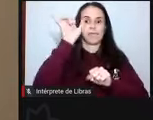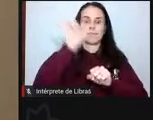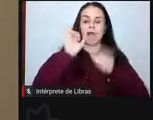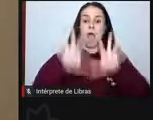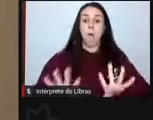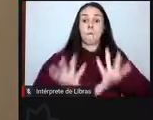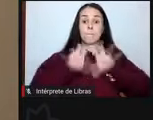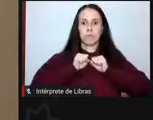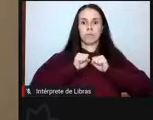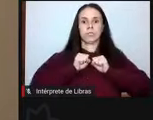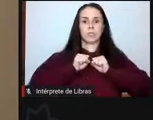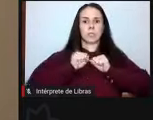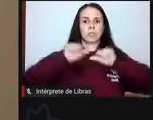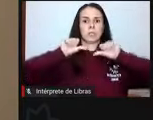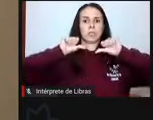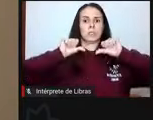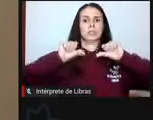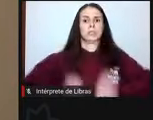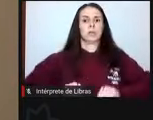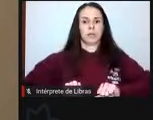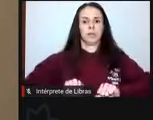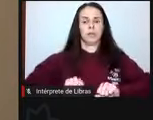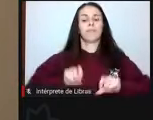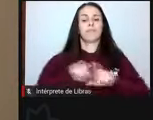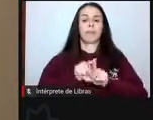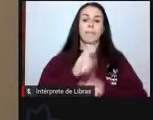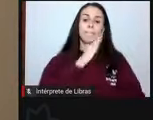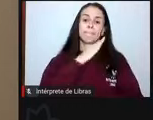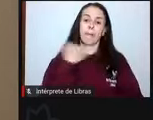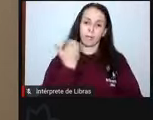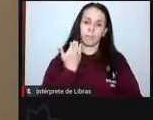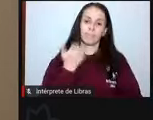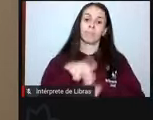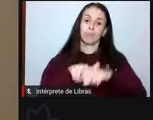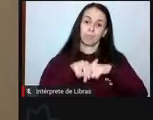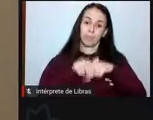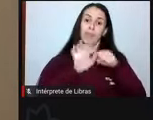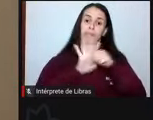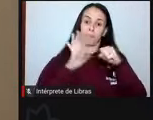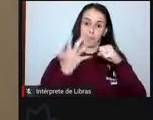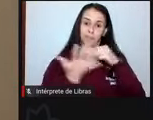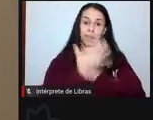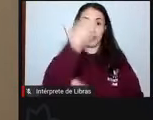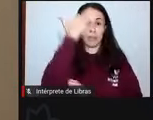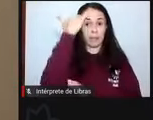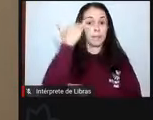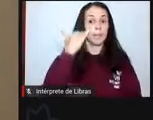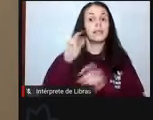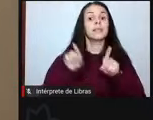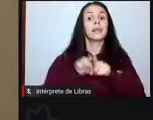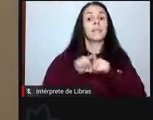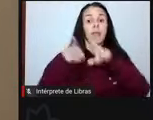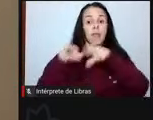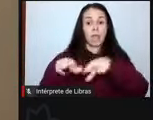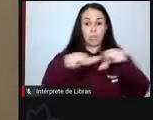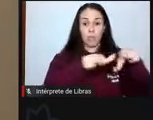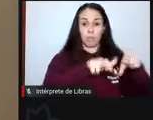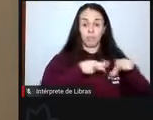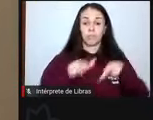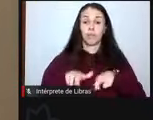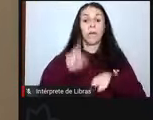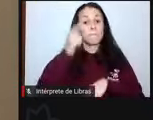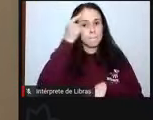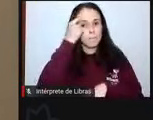e de óbitos de Covid-19 em Santa Maria e na região. É observar que a região